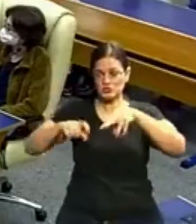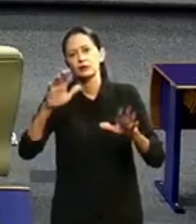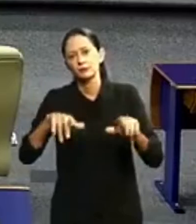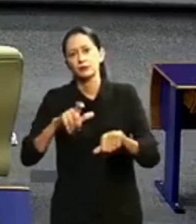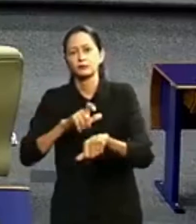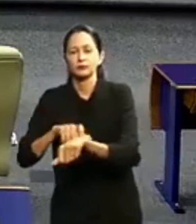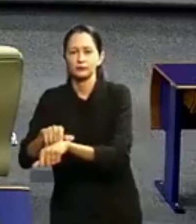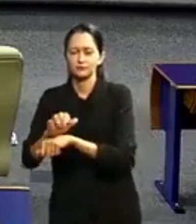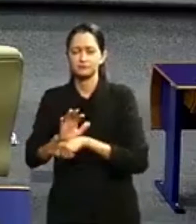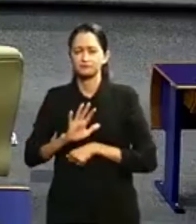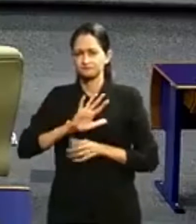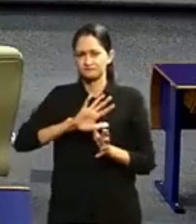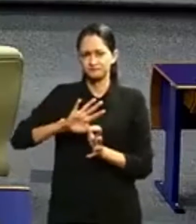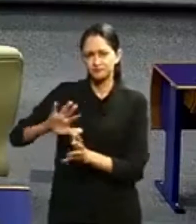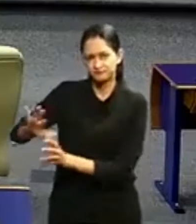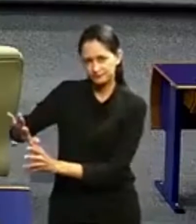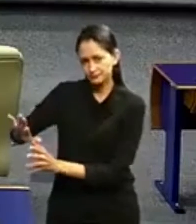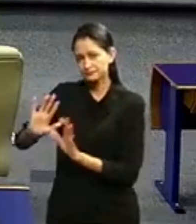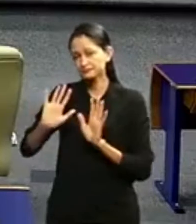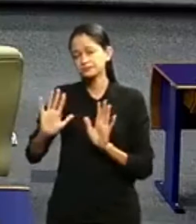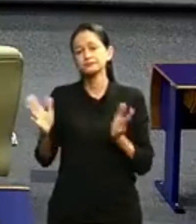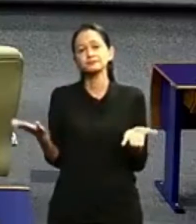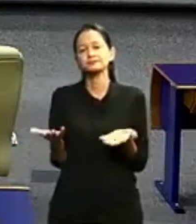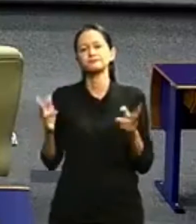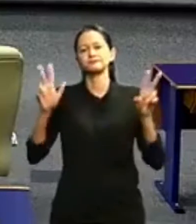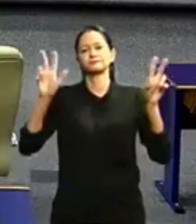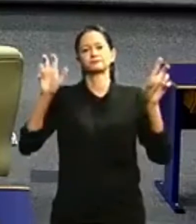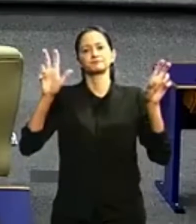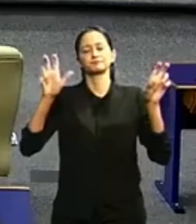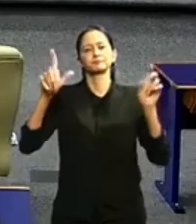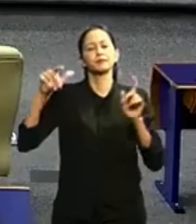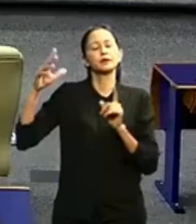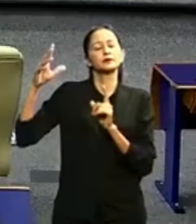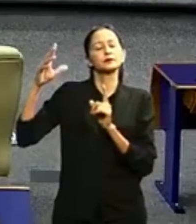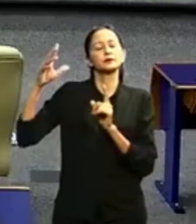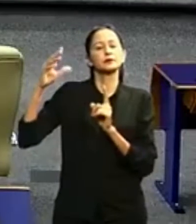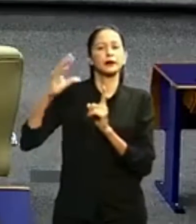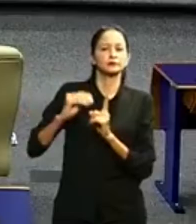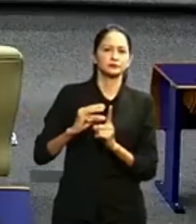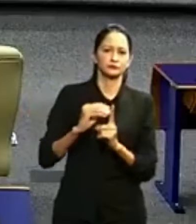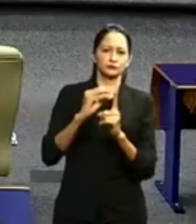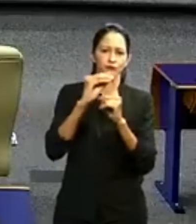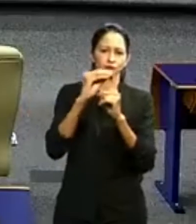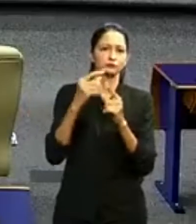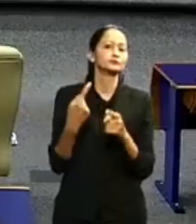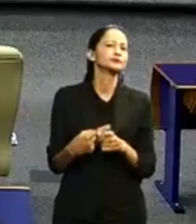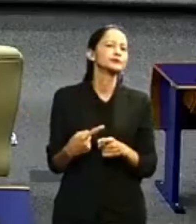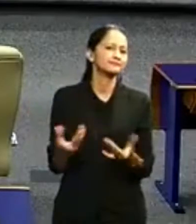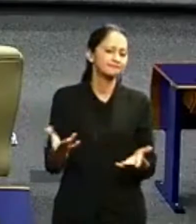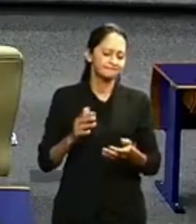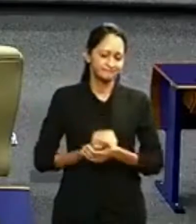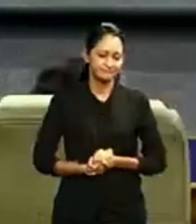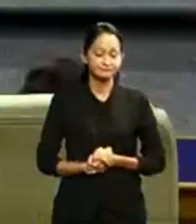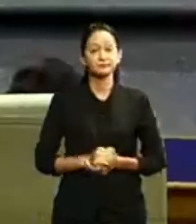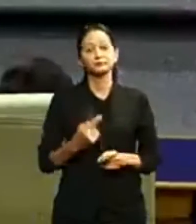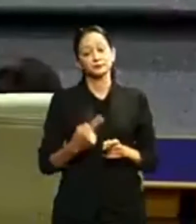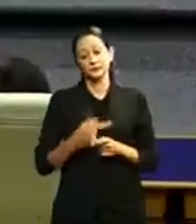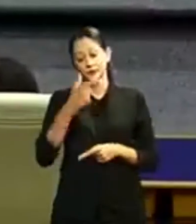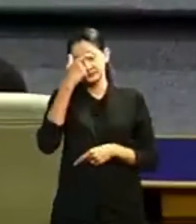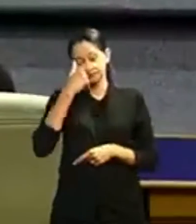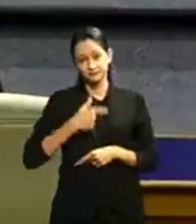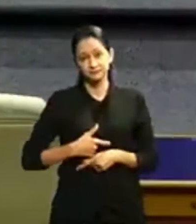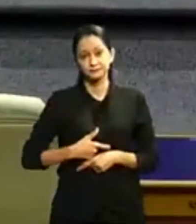hoje. Eu vim aqui para conversar com vocês sobre assédio sexual e por que eu vim fazer isso. Primeiro porque eu sou